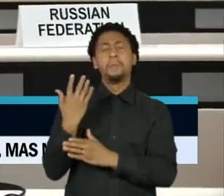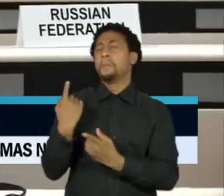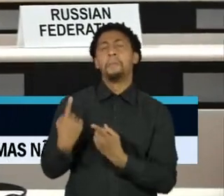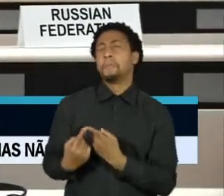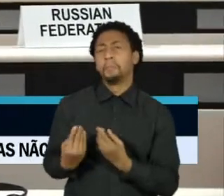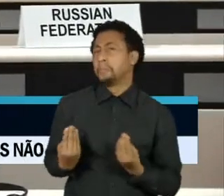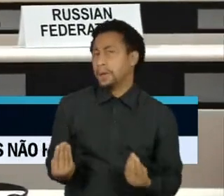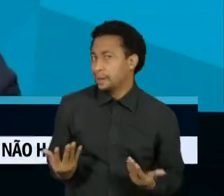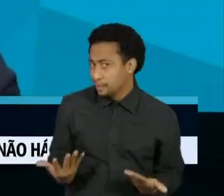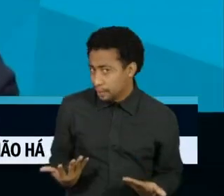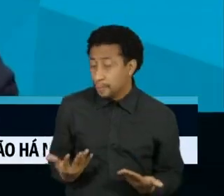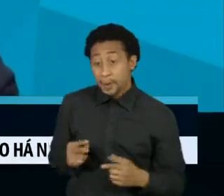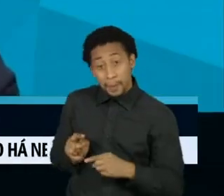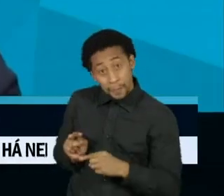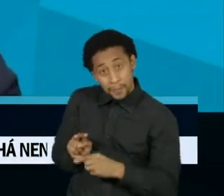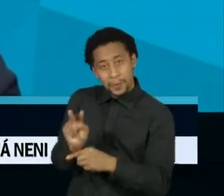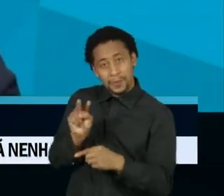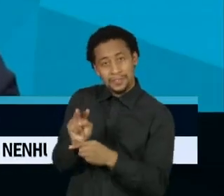promover a democracia.